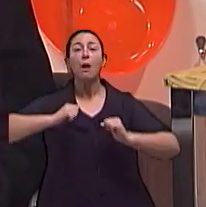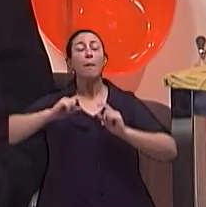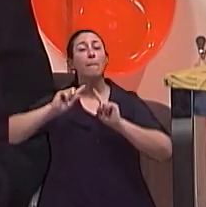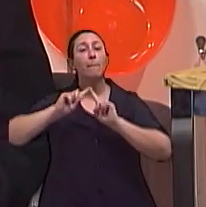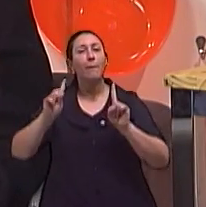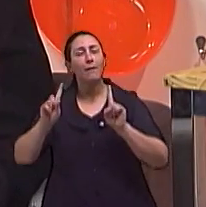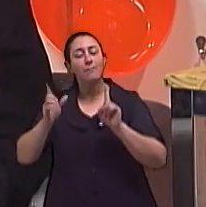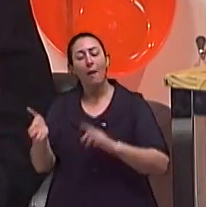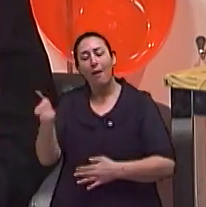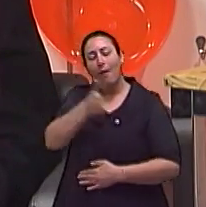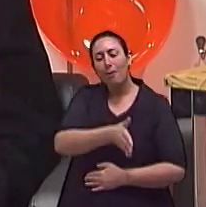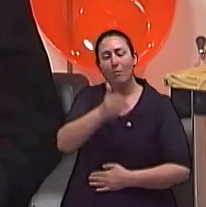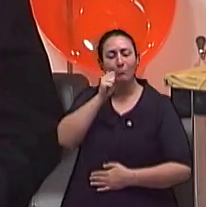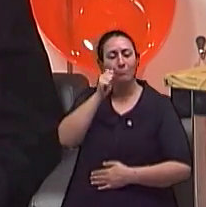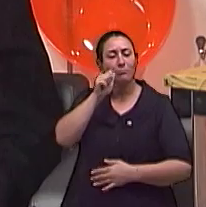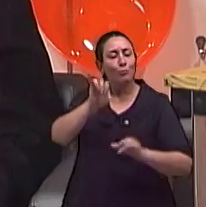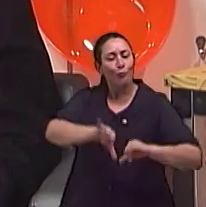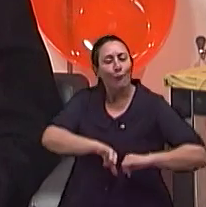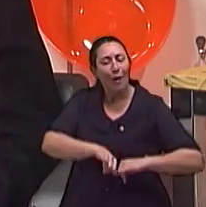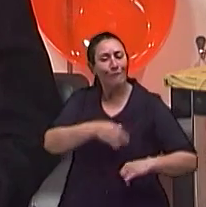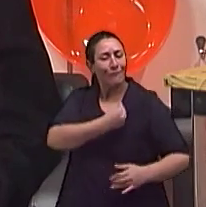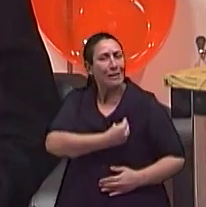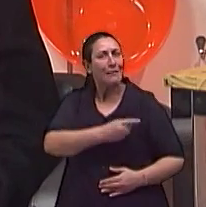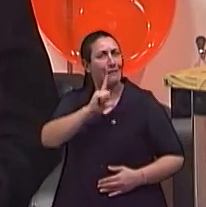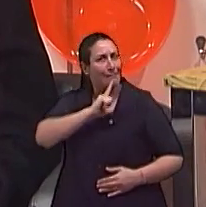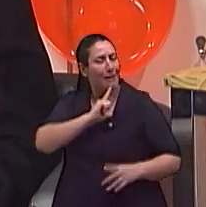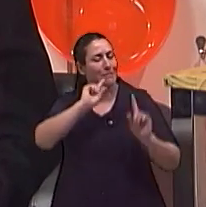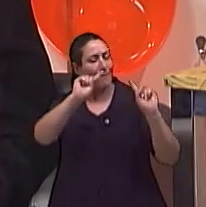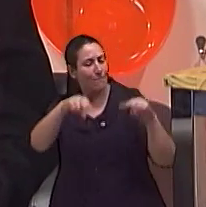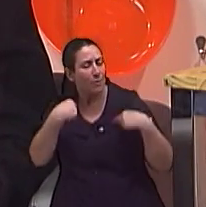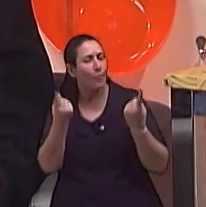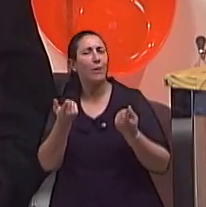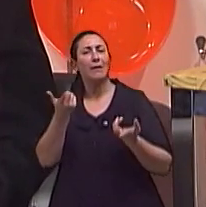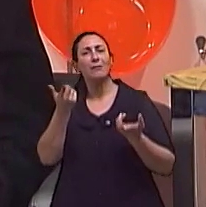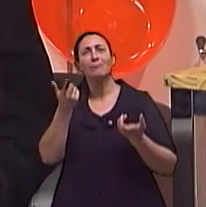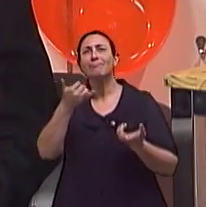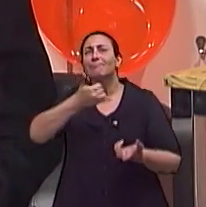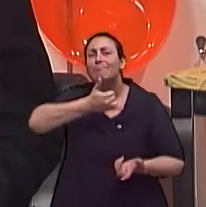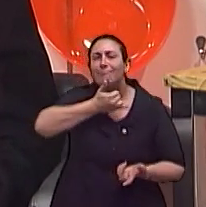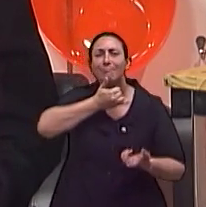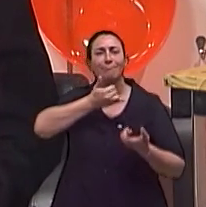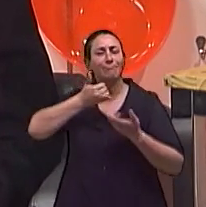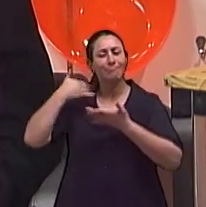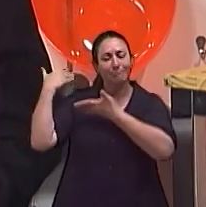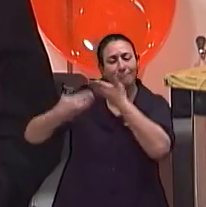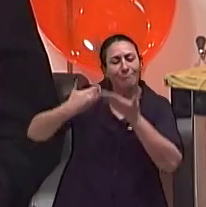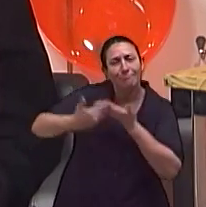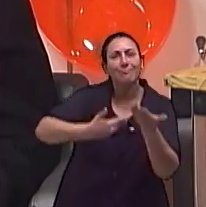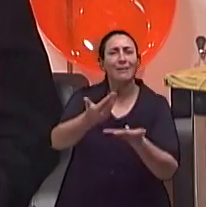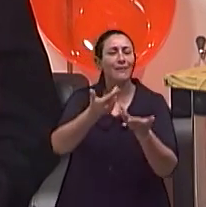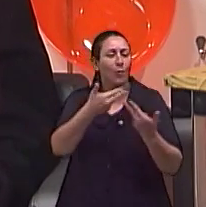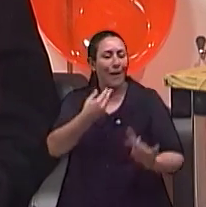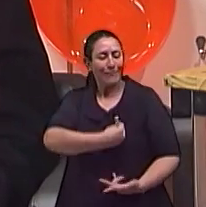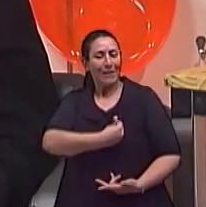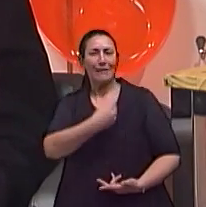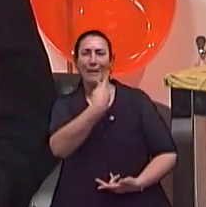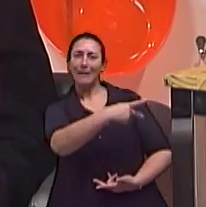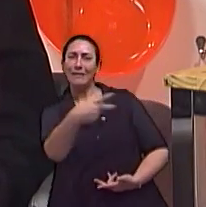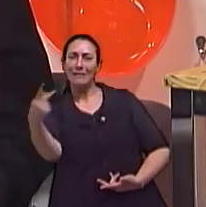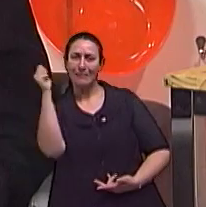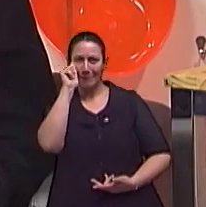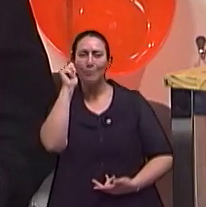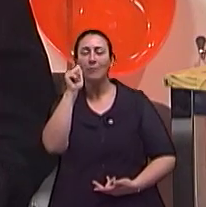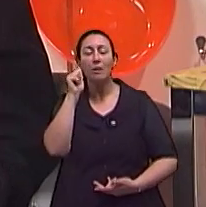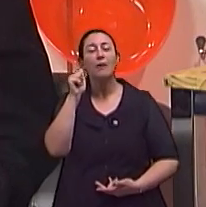desafios que elas tiveram que enfrentar, os dramas que elas tiveram. E a gente, estudando um pouco e